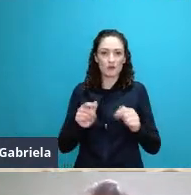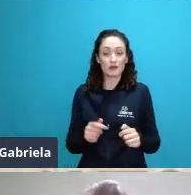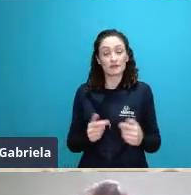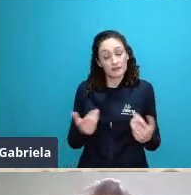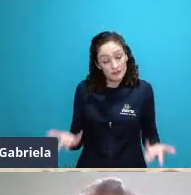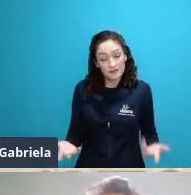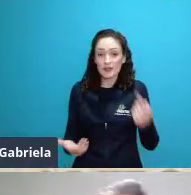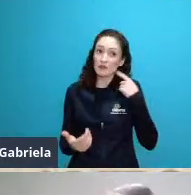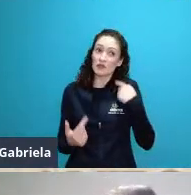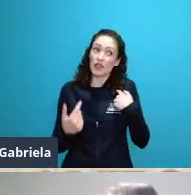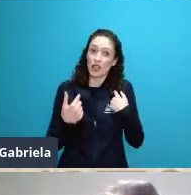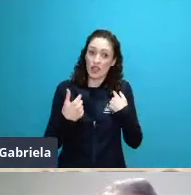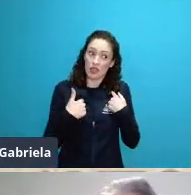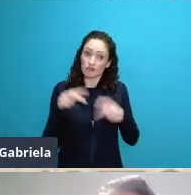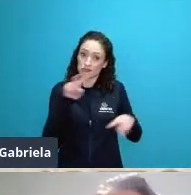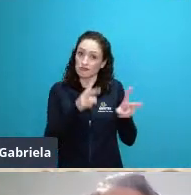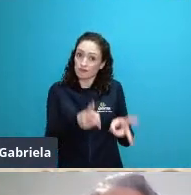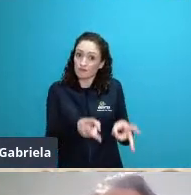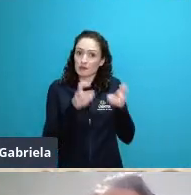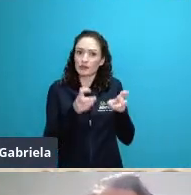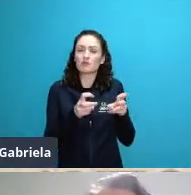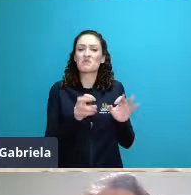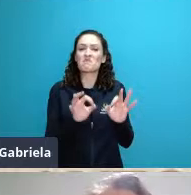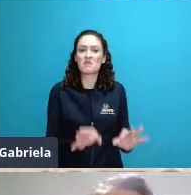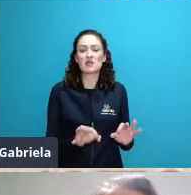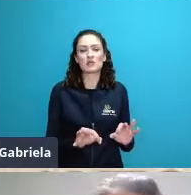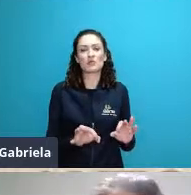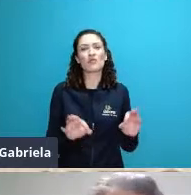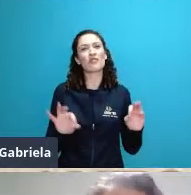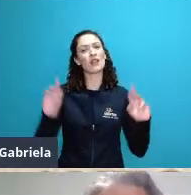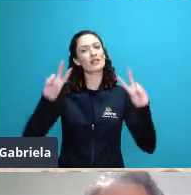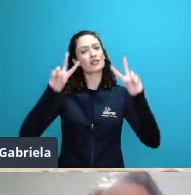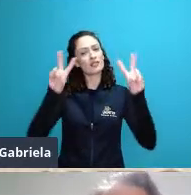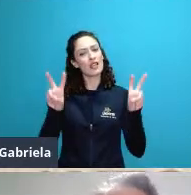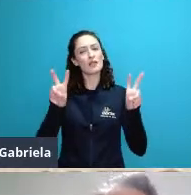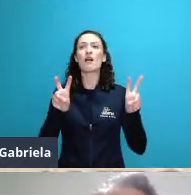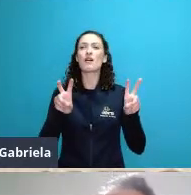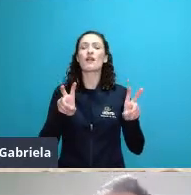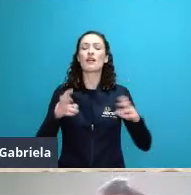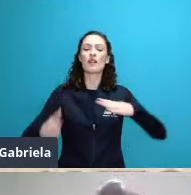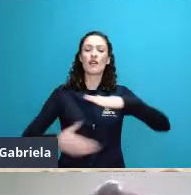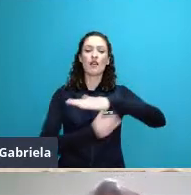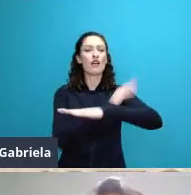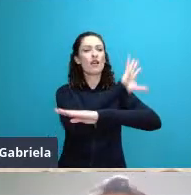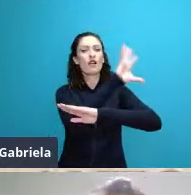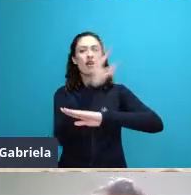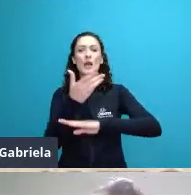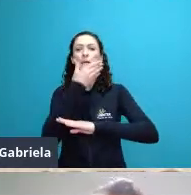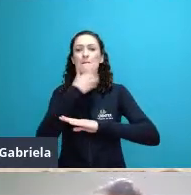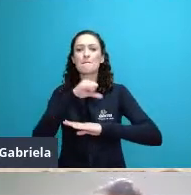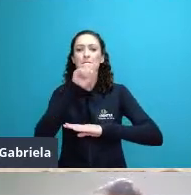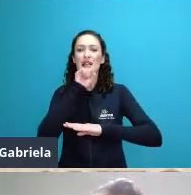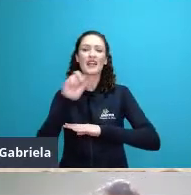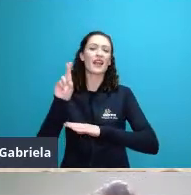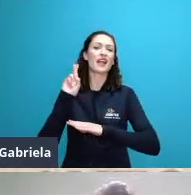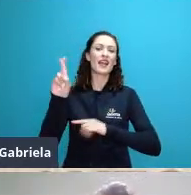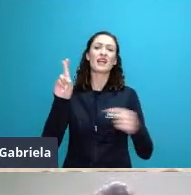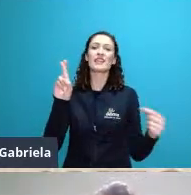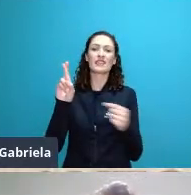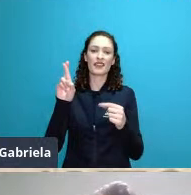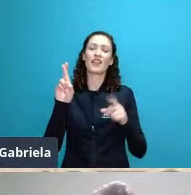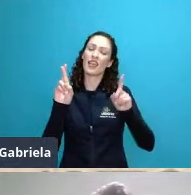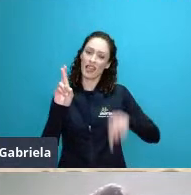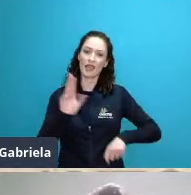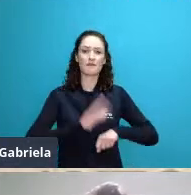percepção talvez o único pai verdadeiro se fizéssemos aí um exame de DNA de quem fundou e de fato foi responsável por trazer